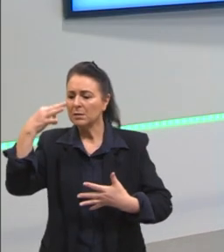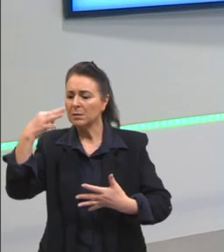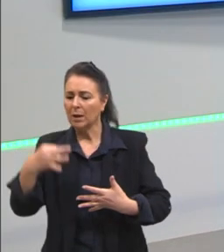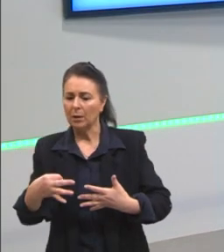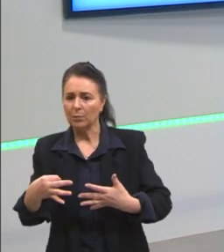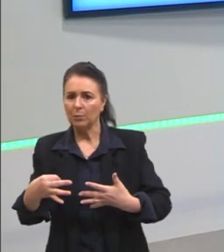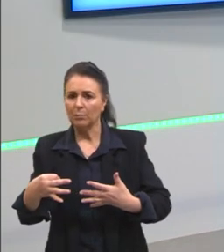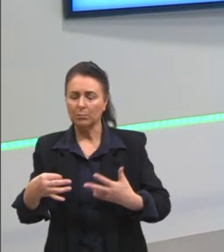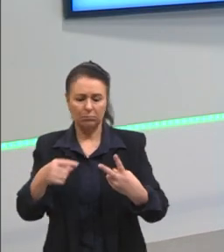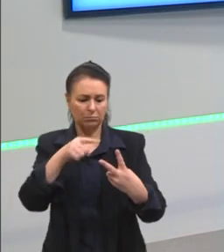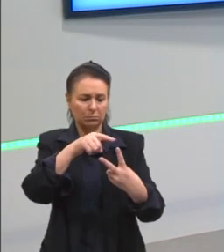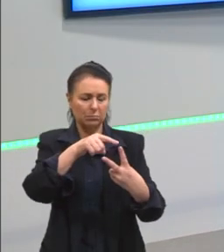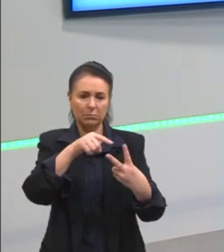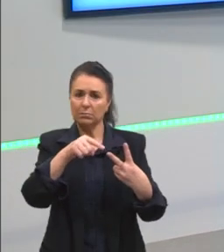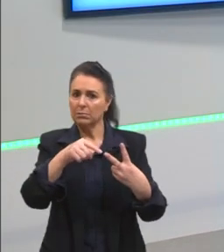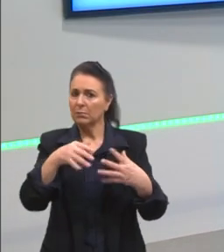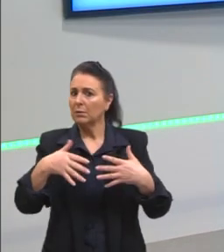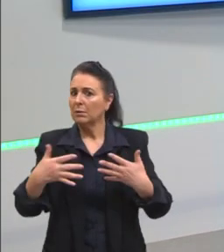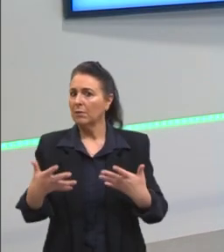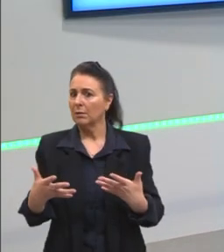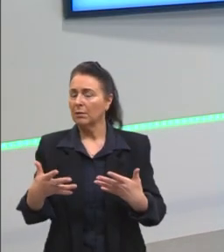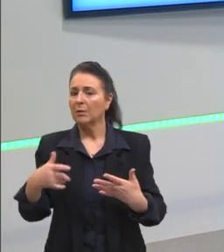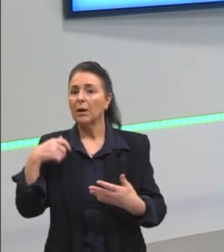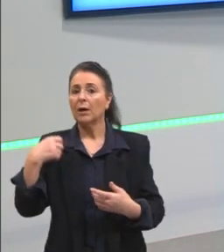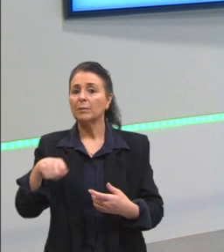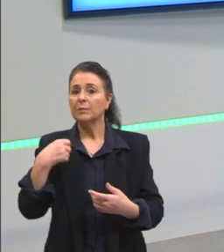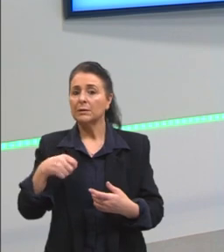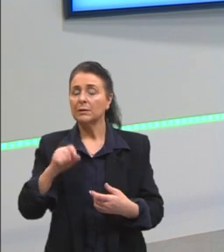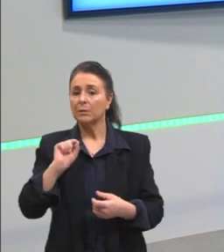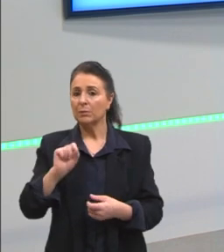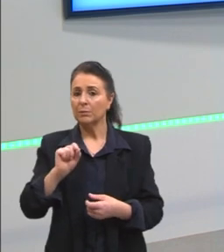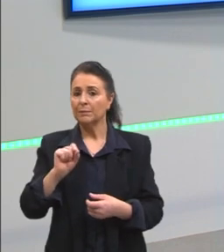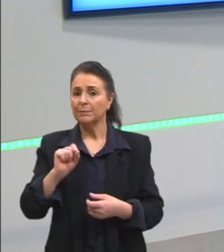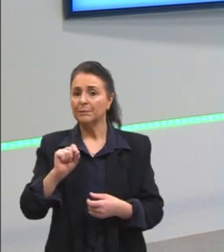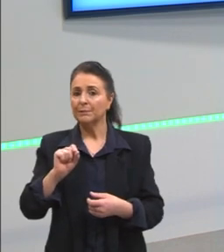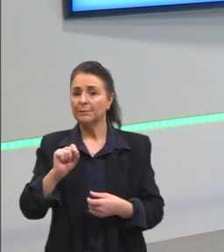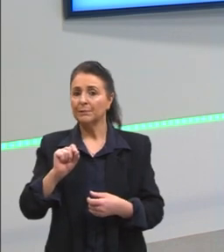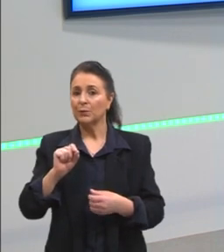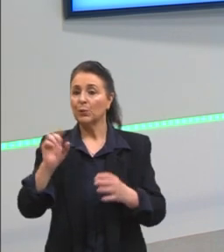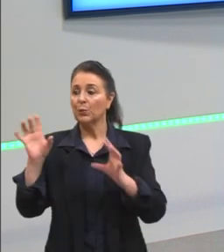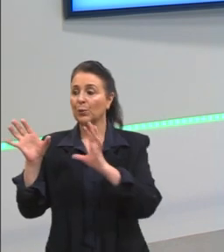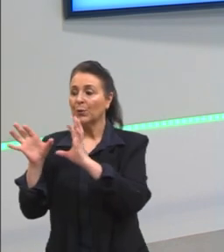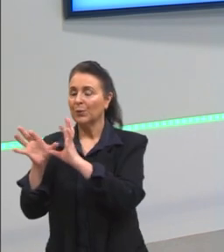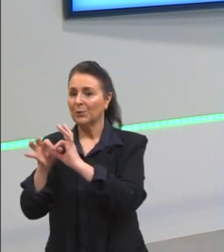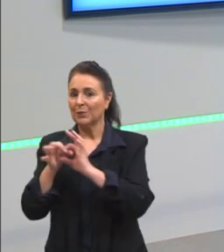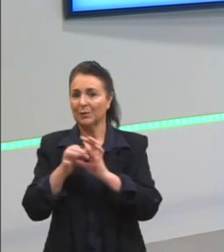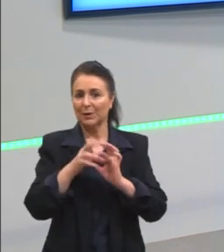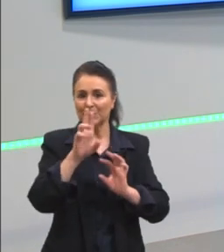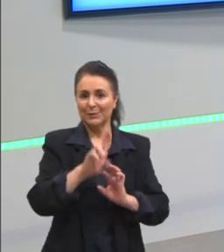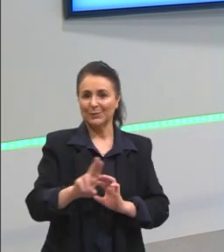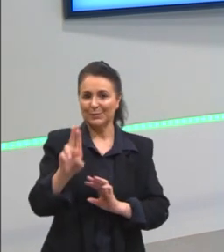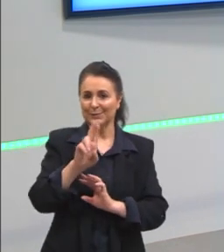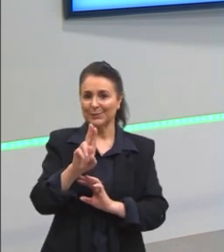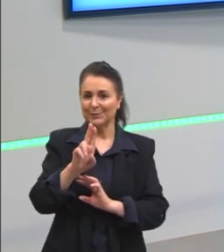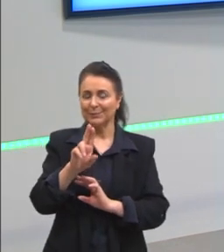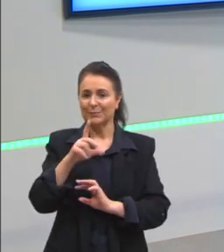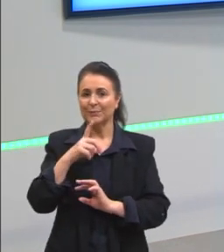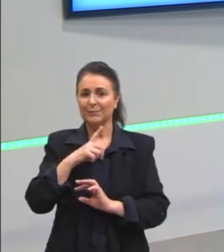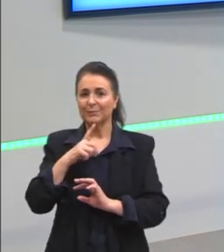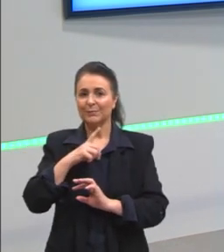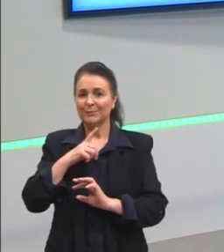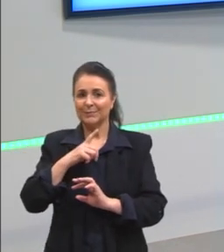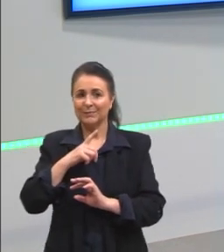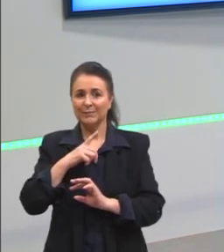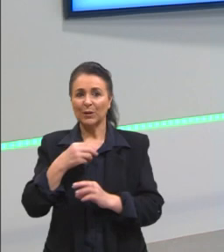duas é. Ali a gente vai necessitar do nosso contexto. Então, aqui a gente entra em